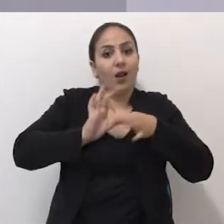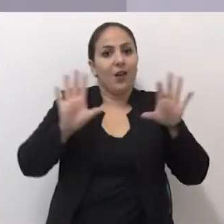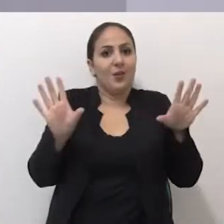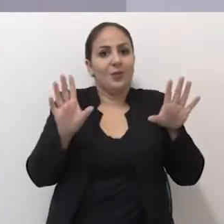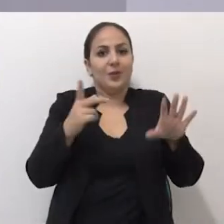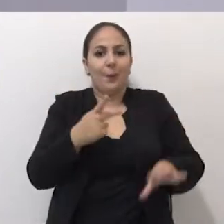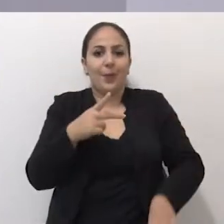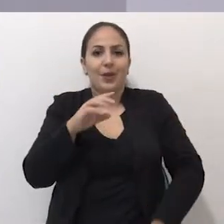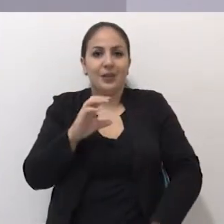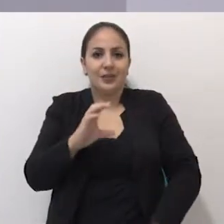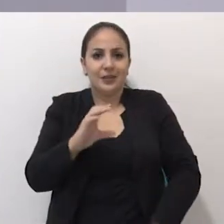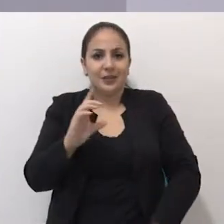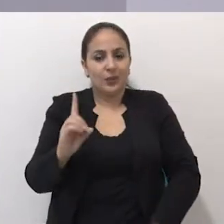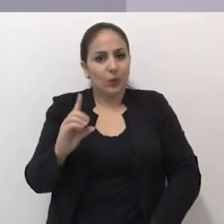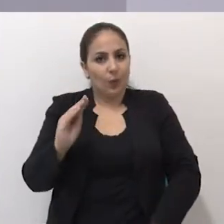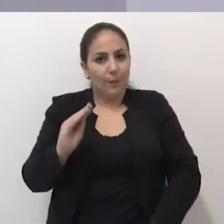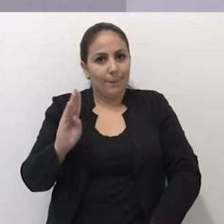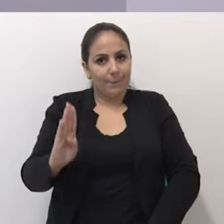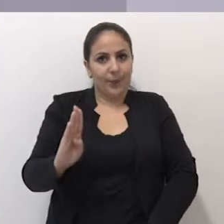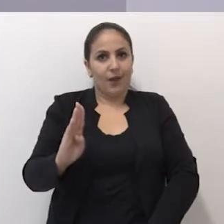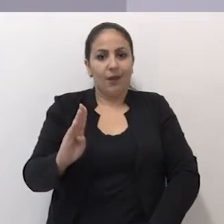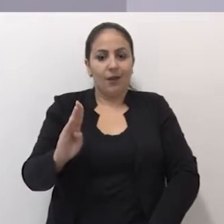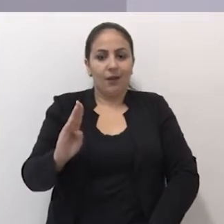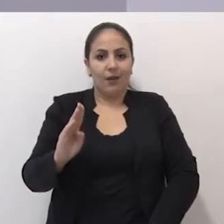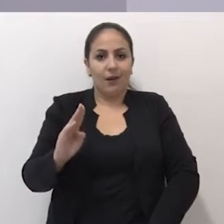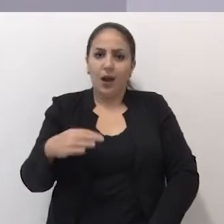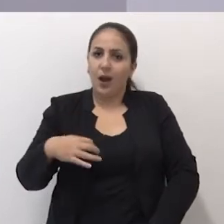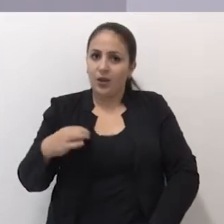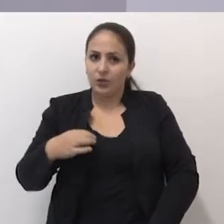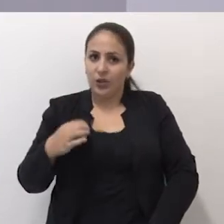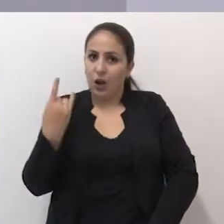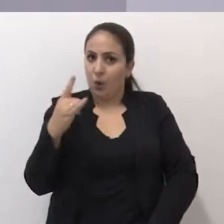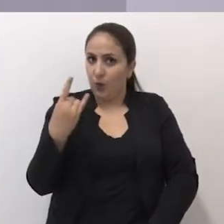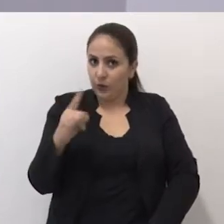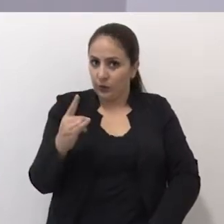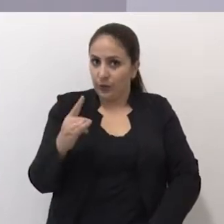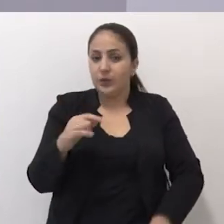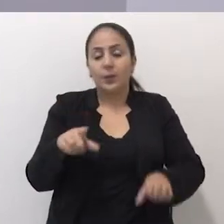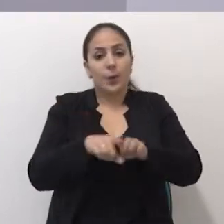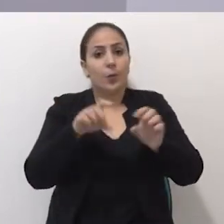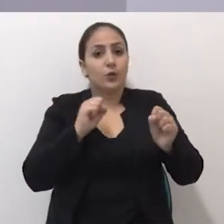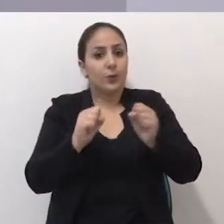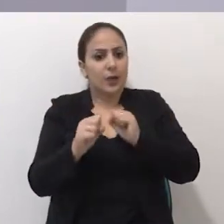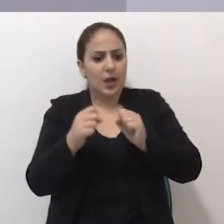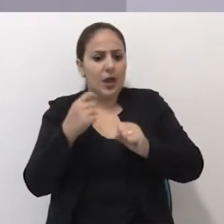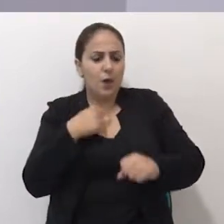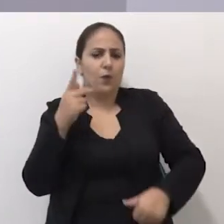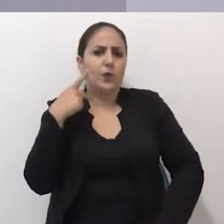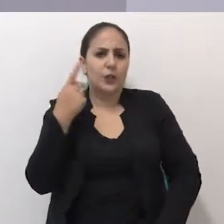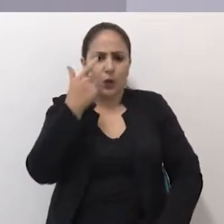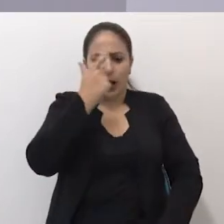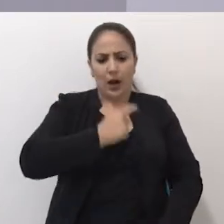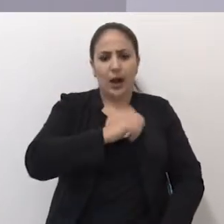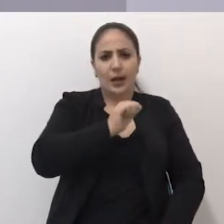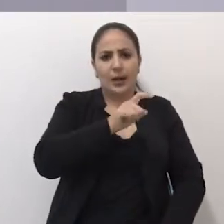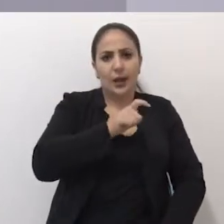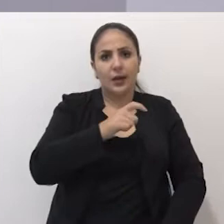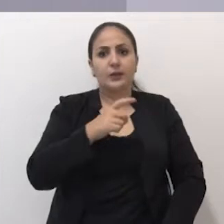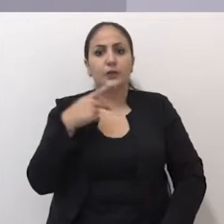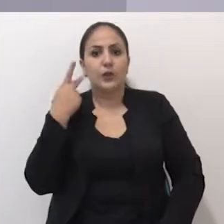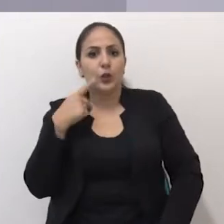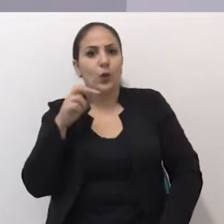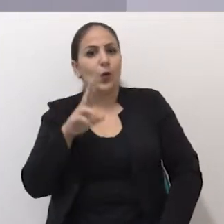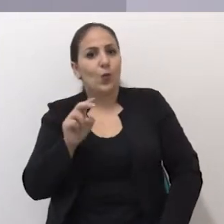colocaram à disposição do PCdoB e concorreram na última eleição e que possibilitaram que tanto o vereador Alex como o vereador Rude